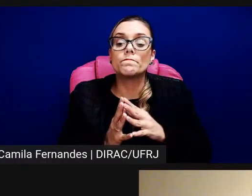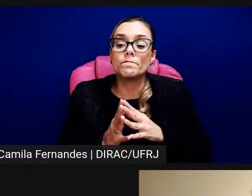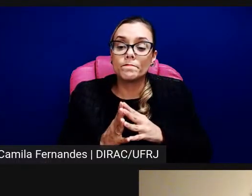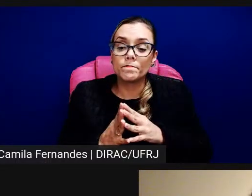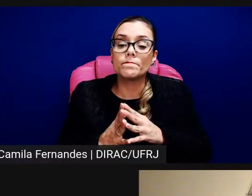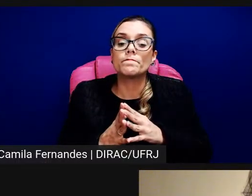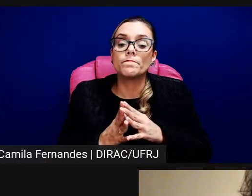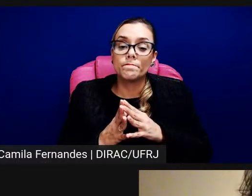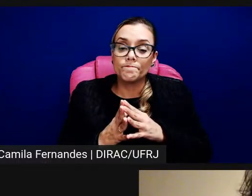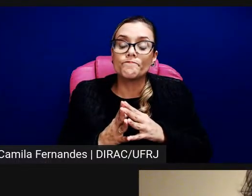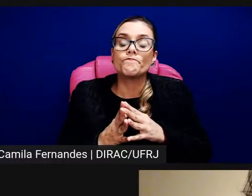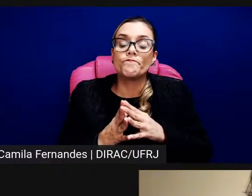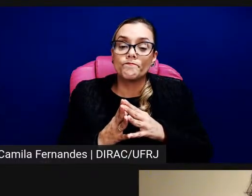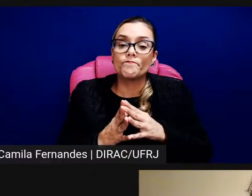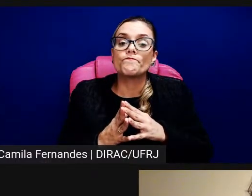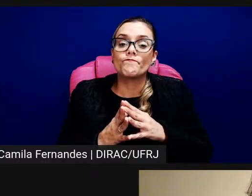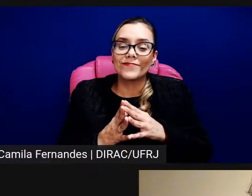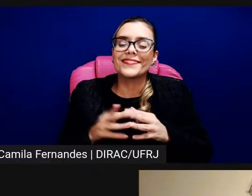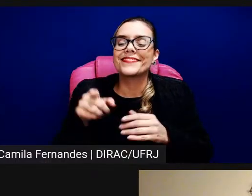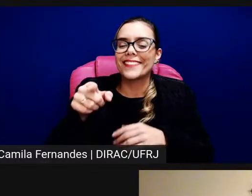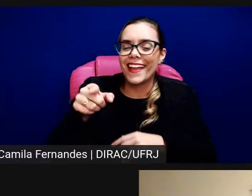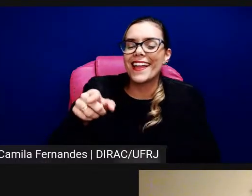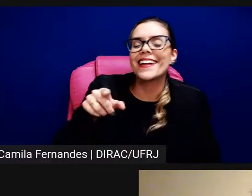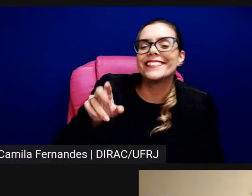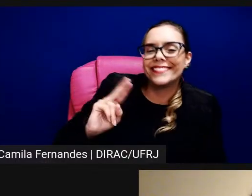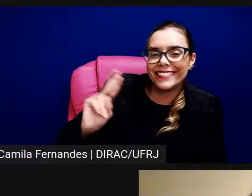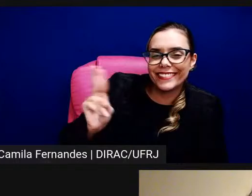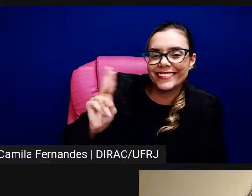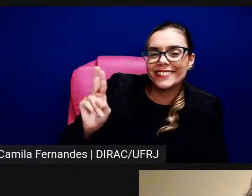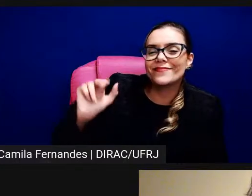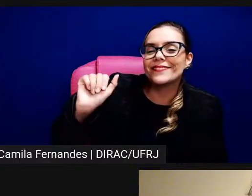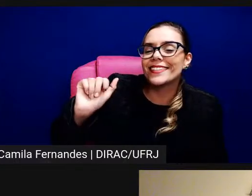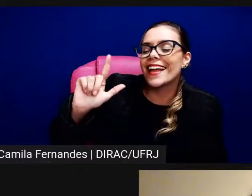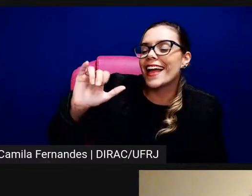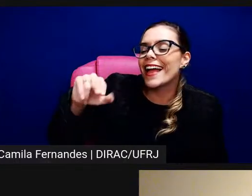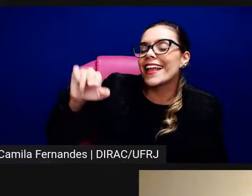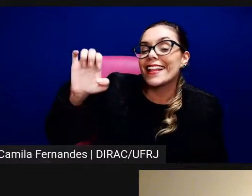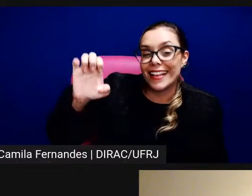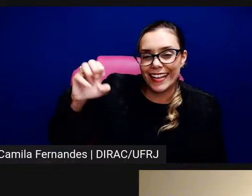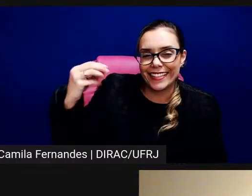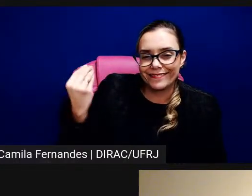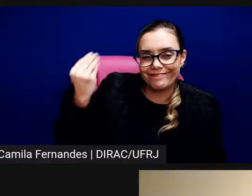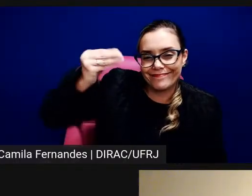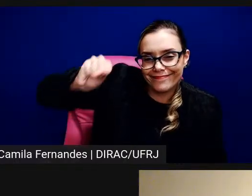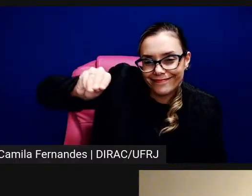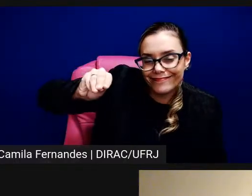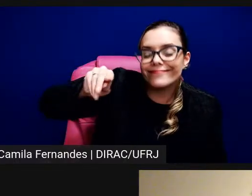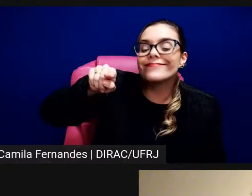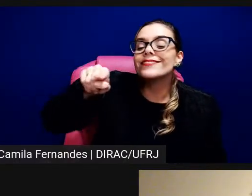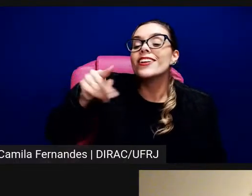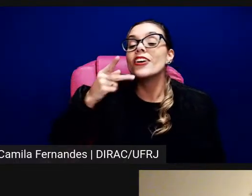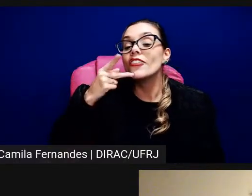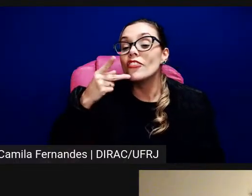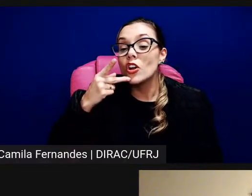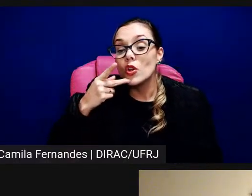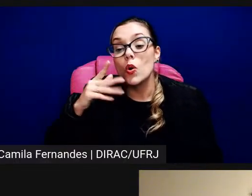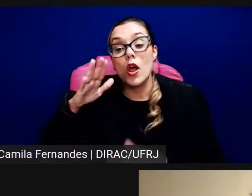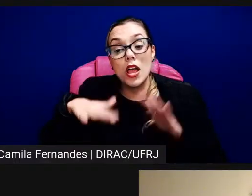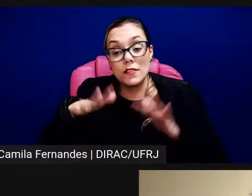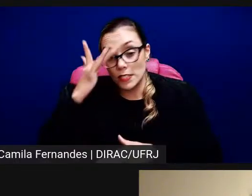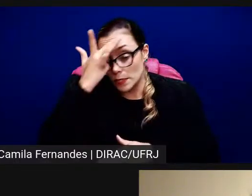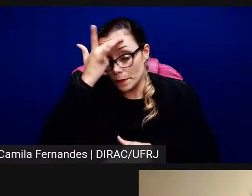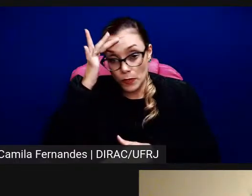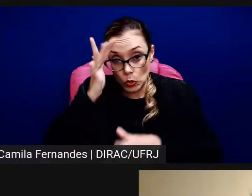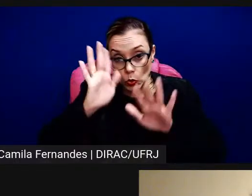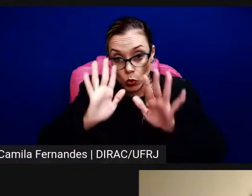Nem todas, a Aline está botando aqui, se as pessoas entraram já tinham contato com arte, nem todas. No caso do Ofereço Companhia, o projeto